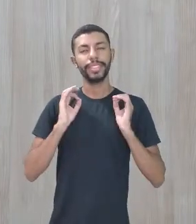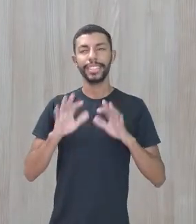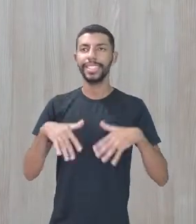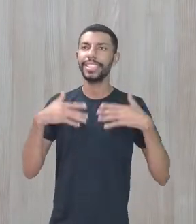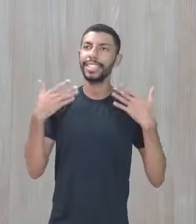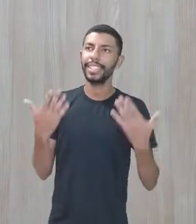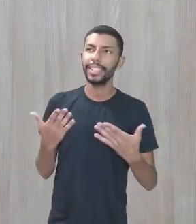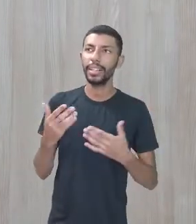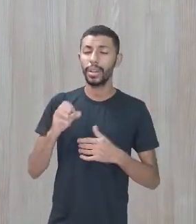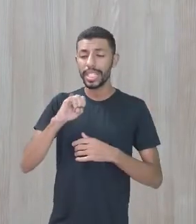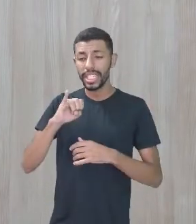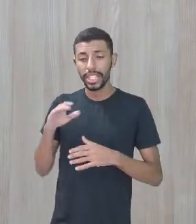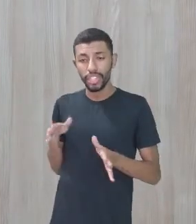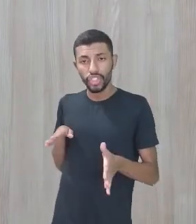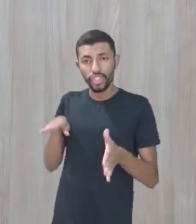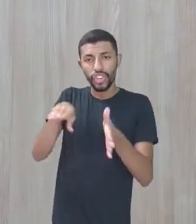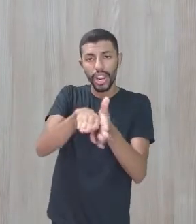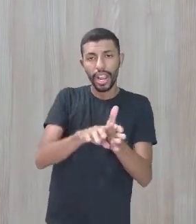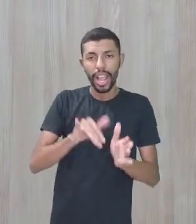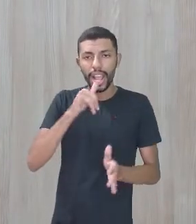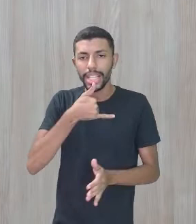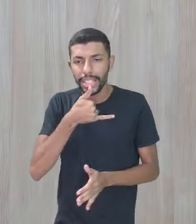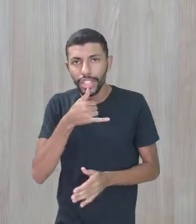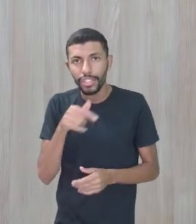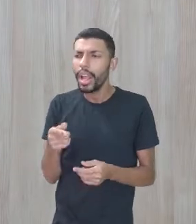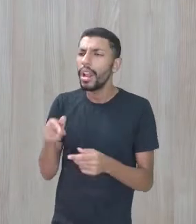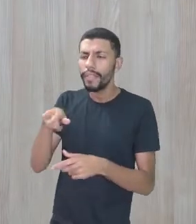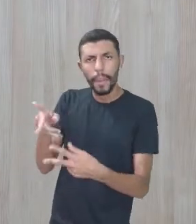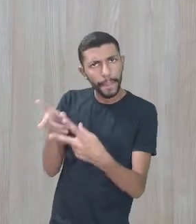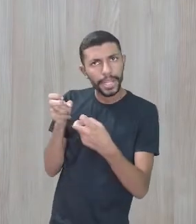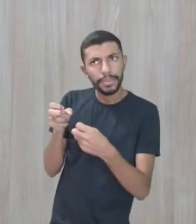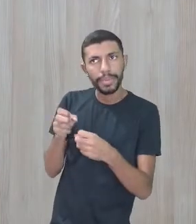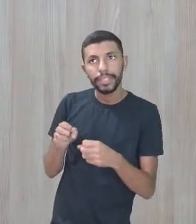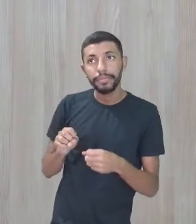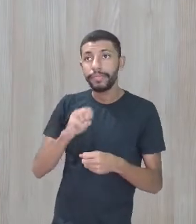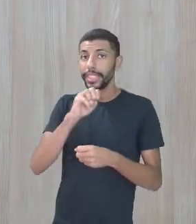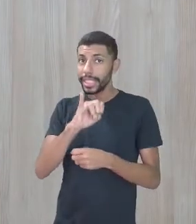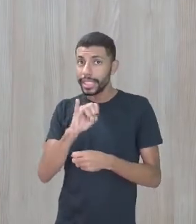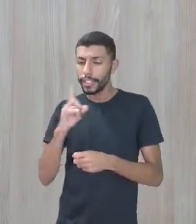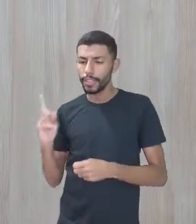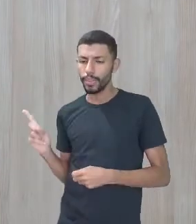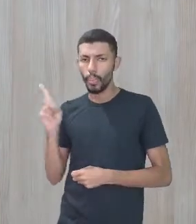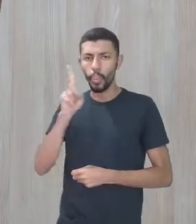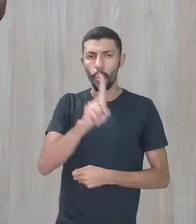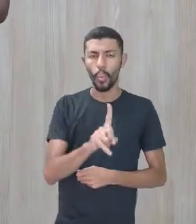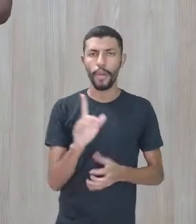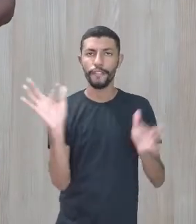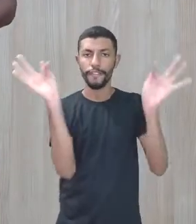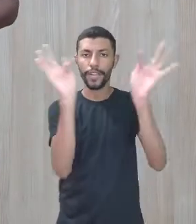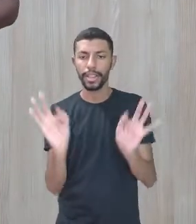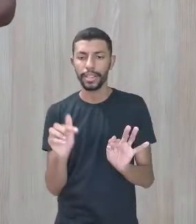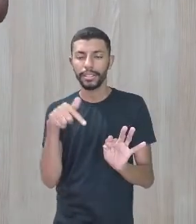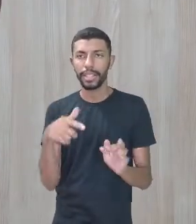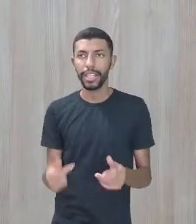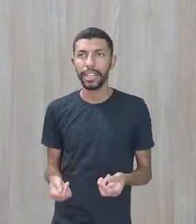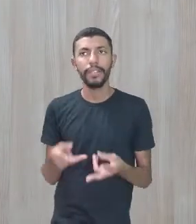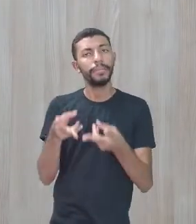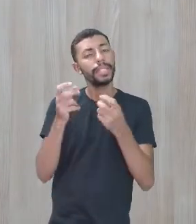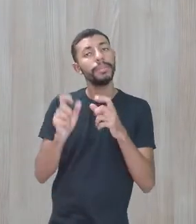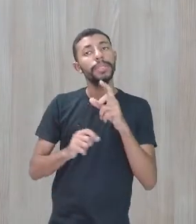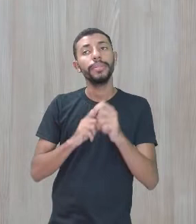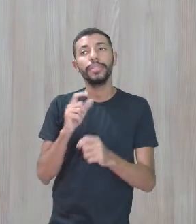ele vai ser acolhido, ele vai ser percebido. Se ele chegar feliz, ele vai ter o seu trabalho levado em